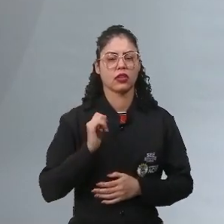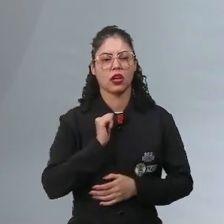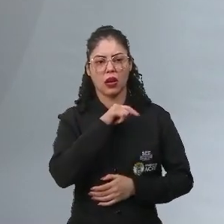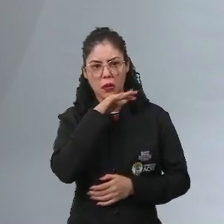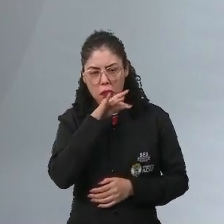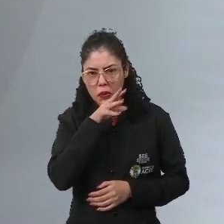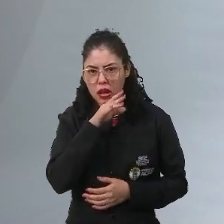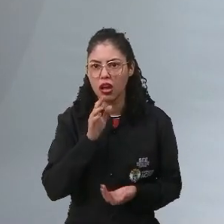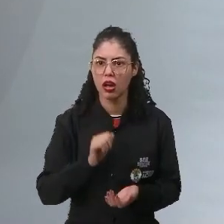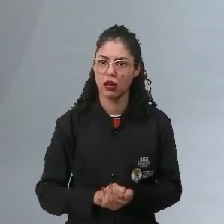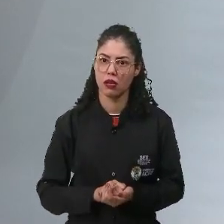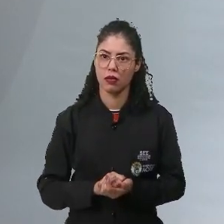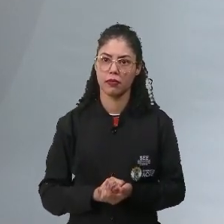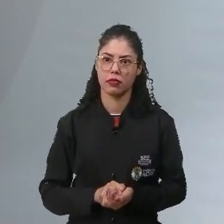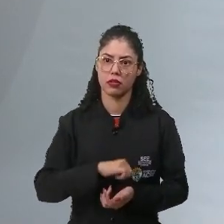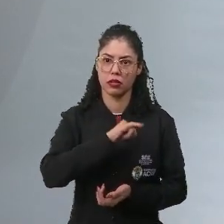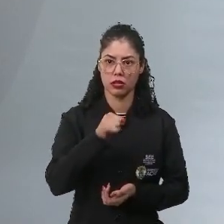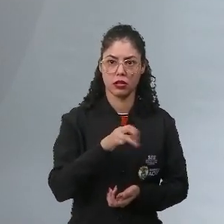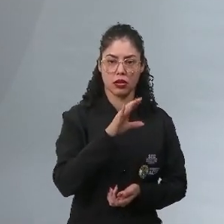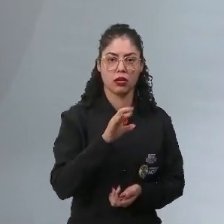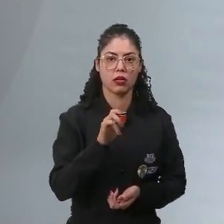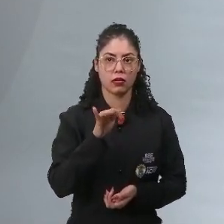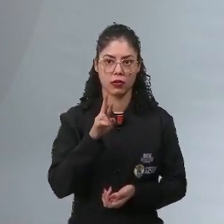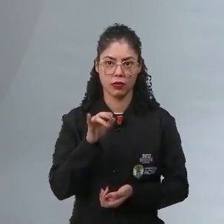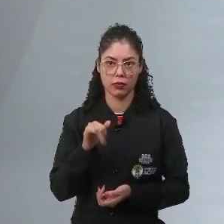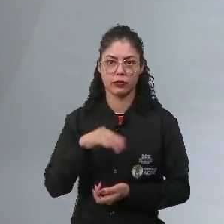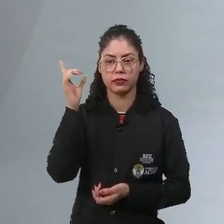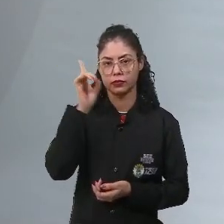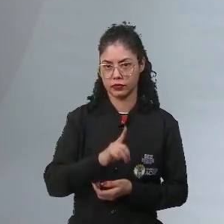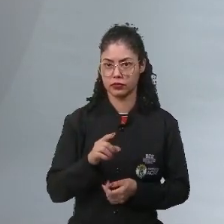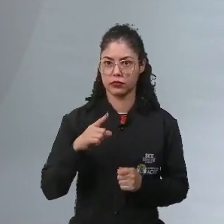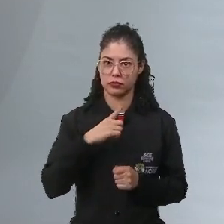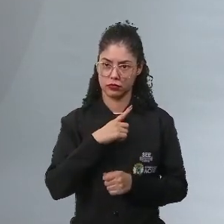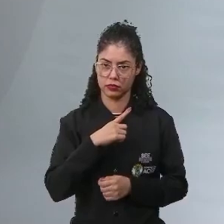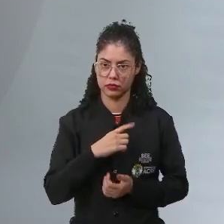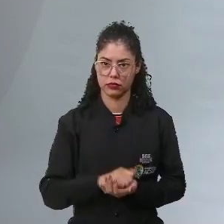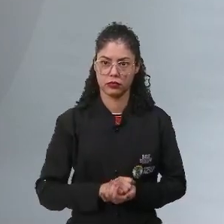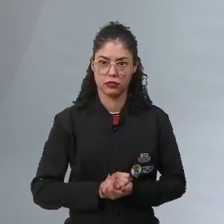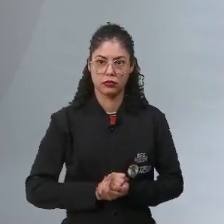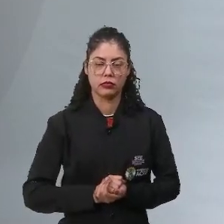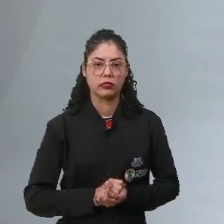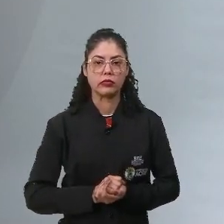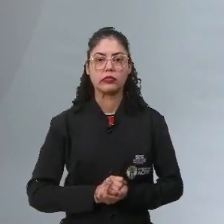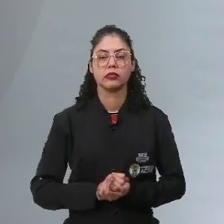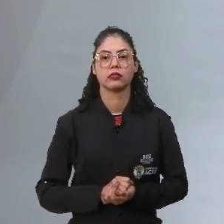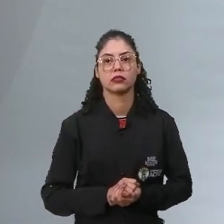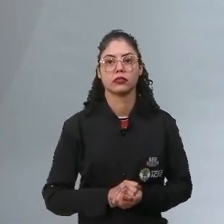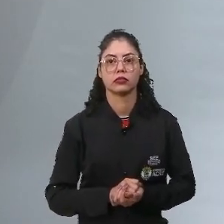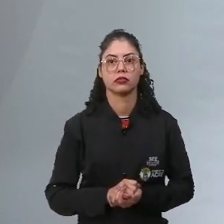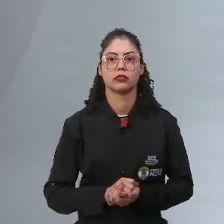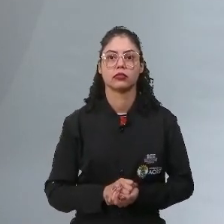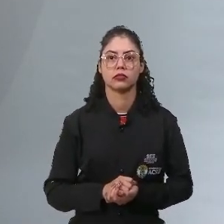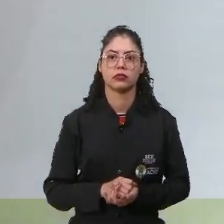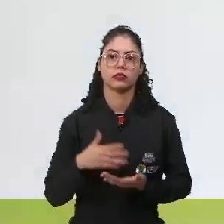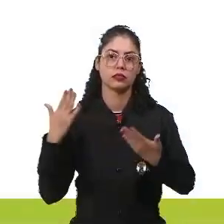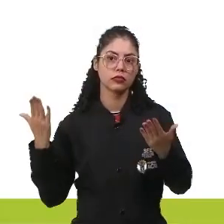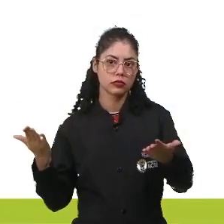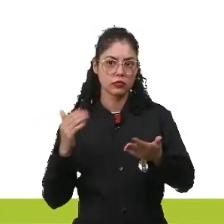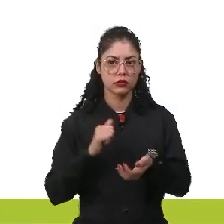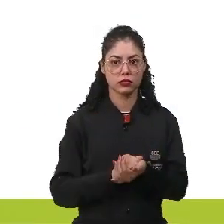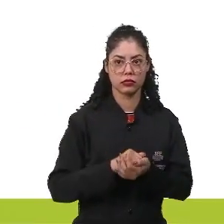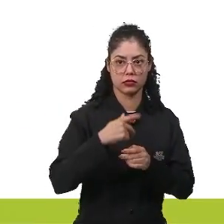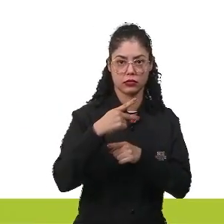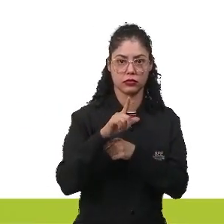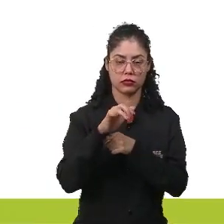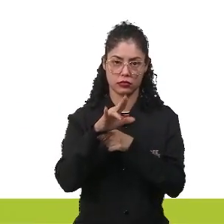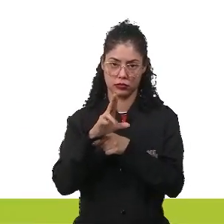que foi a fase que os jacobinos tiveram no poder, e a fase do diretório, que foi quando os girondinos subiram ao poder. E no meio, a gente tem a